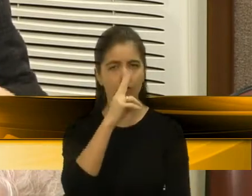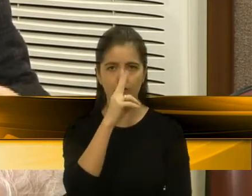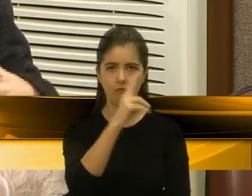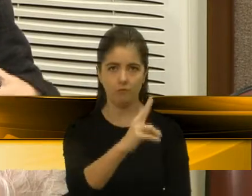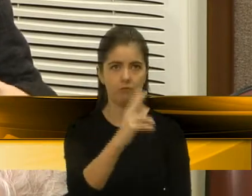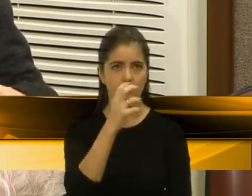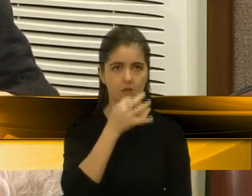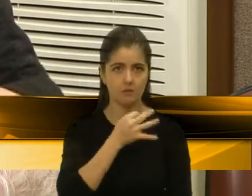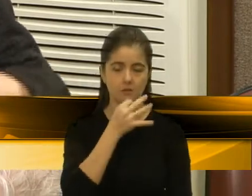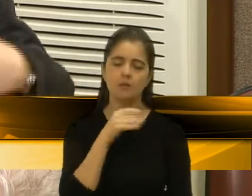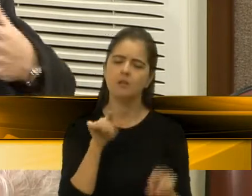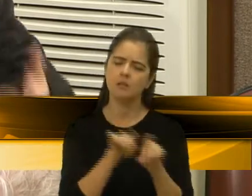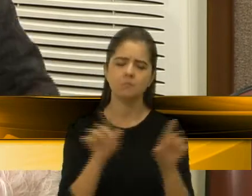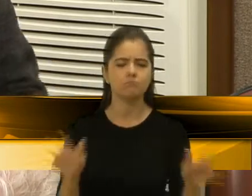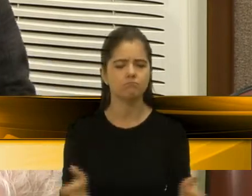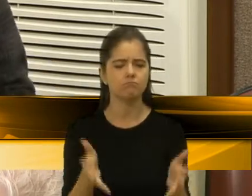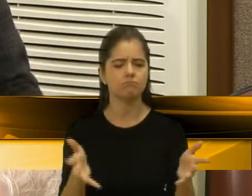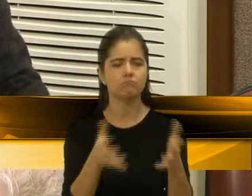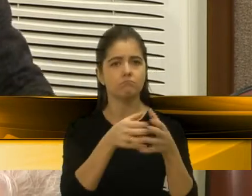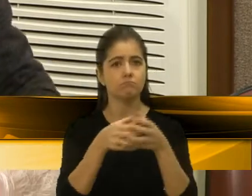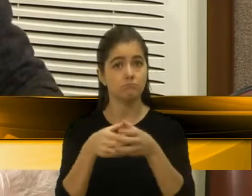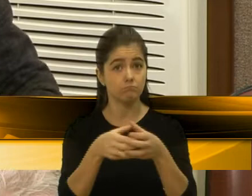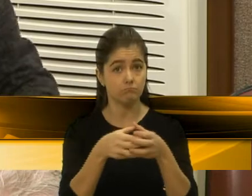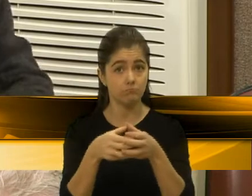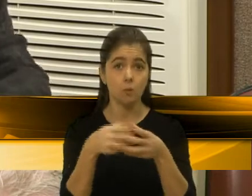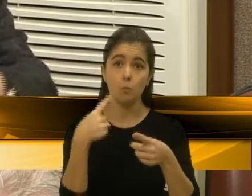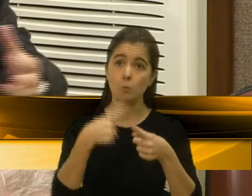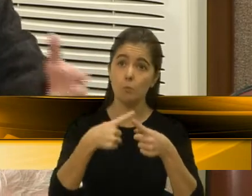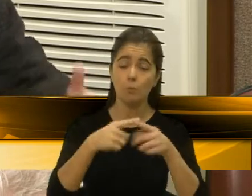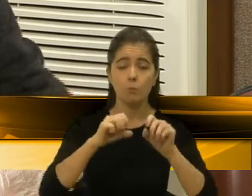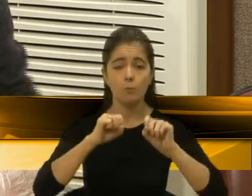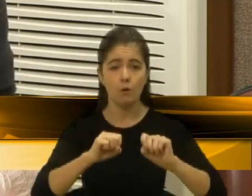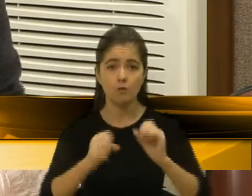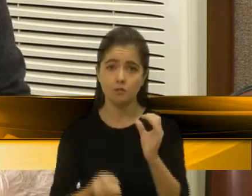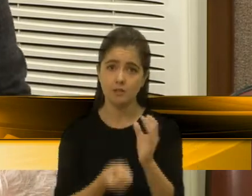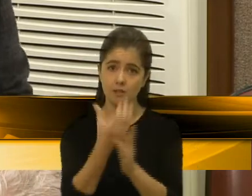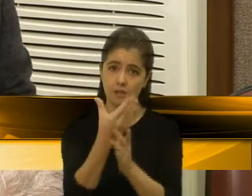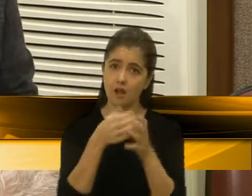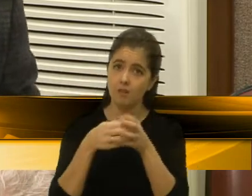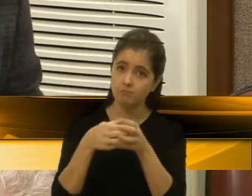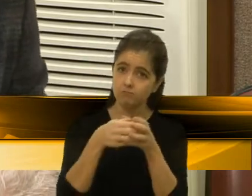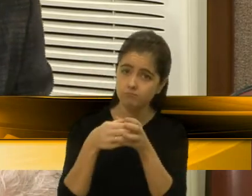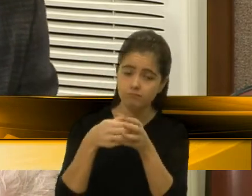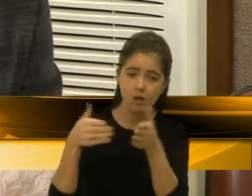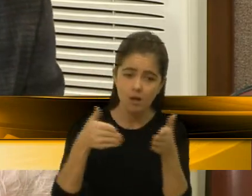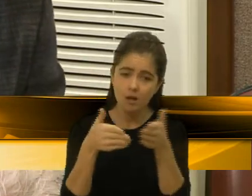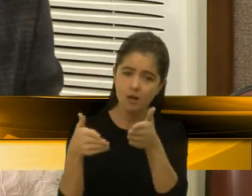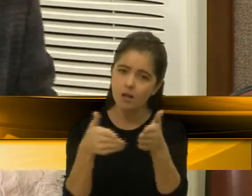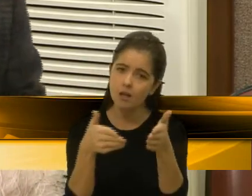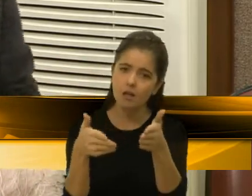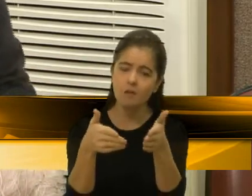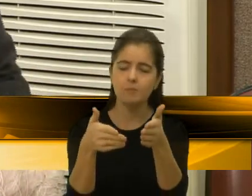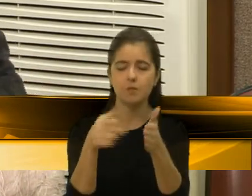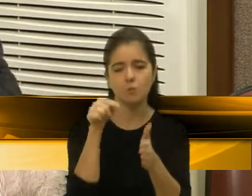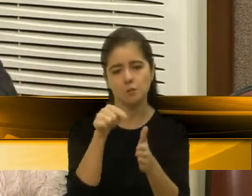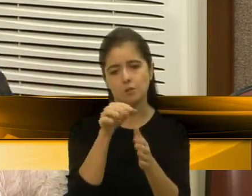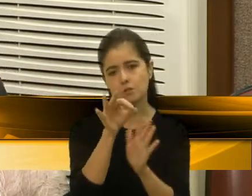serve também de incentivo ao turismo, porque pode-se criar um roteiro turístico em cima dessa iniciativa, desse projeto.